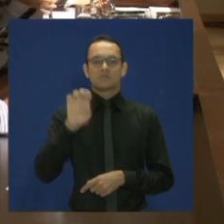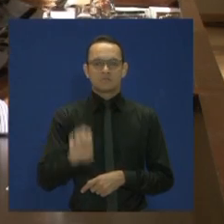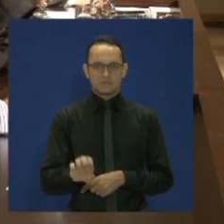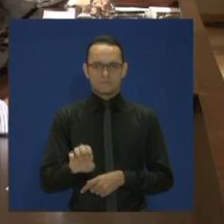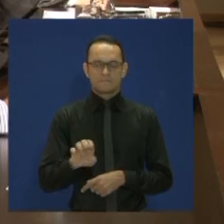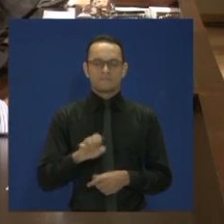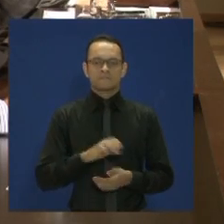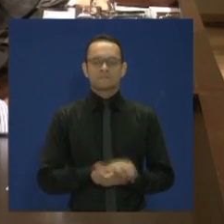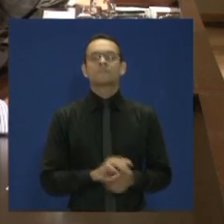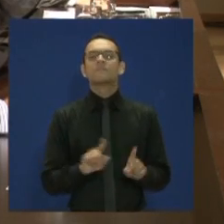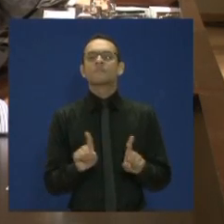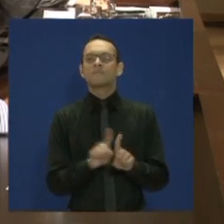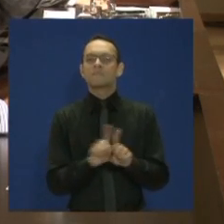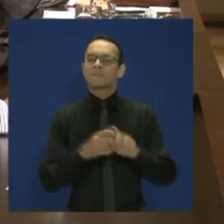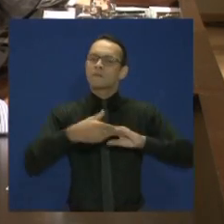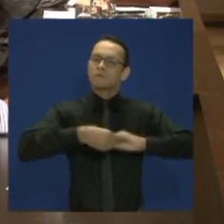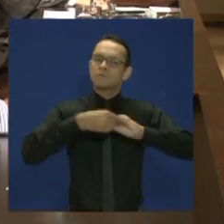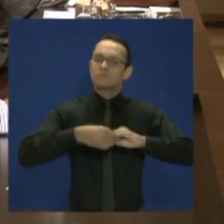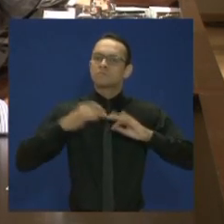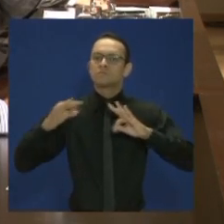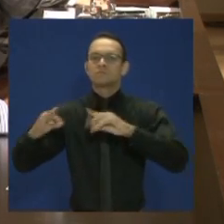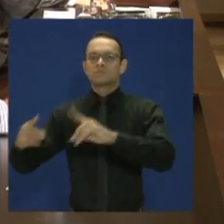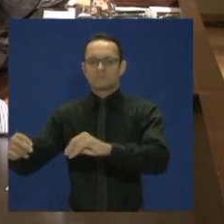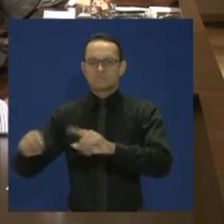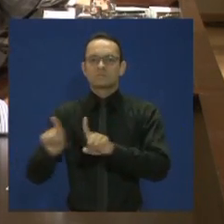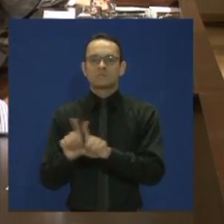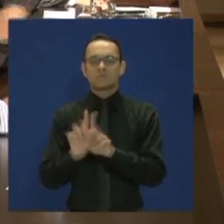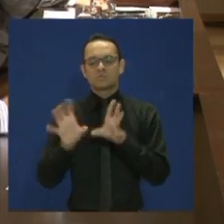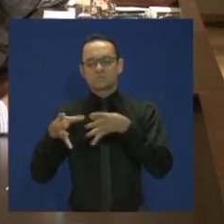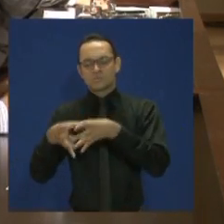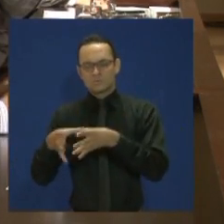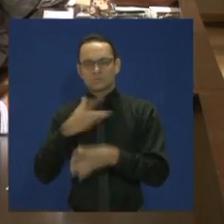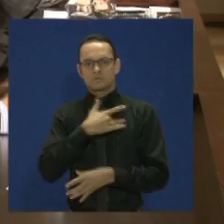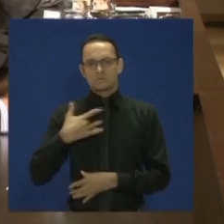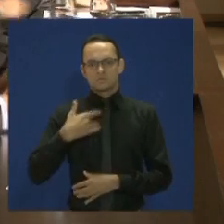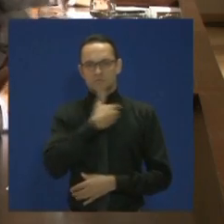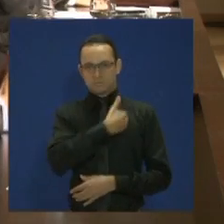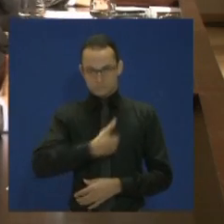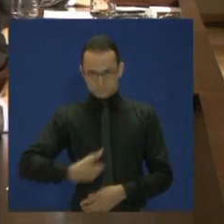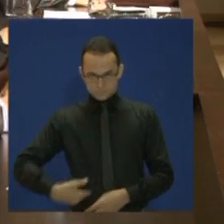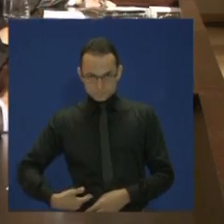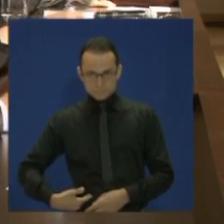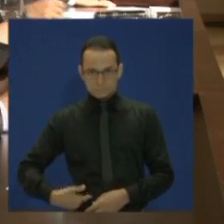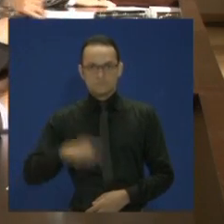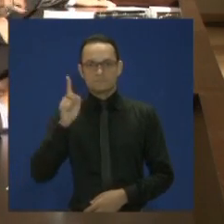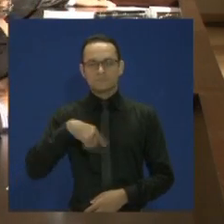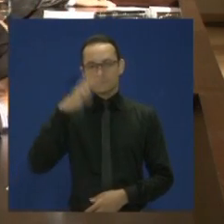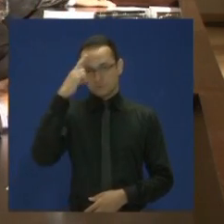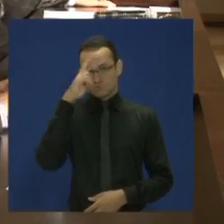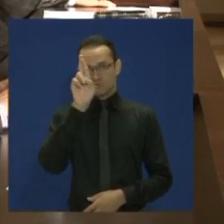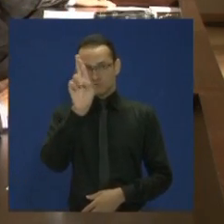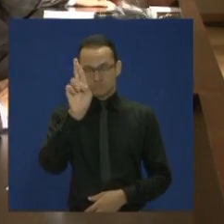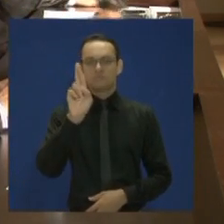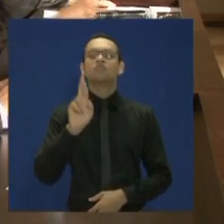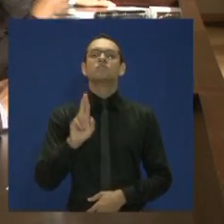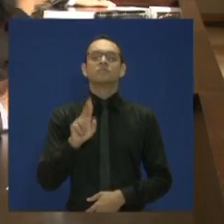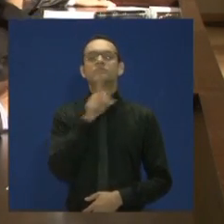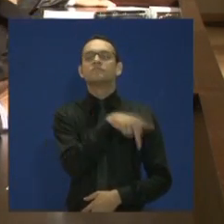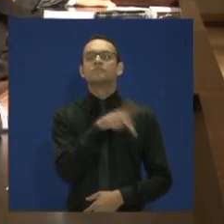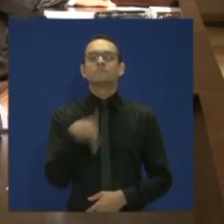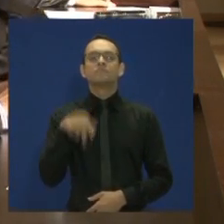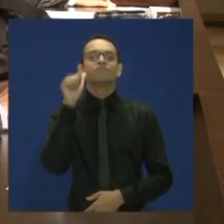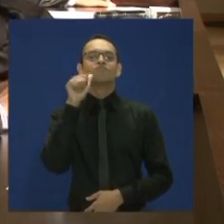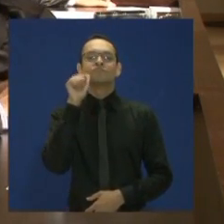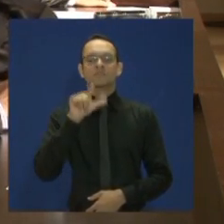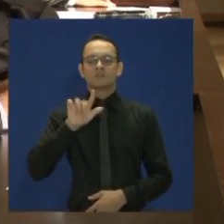Cumprimentar os representantes do Instituto de Patologia Tropical e Saúde Pública, diretora, professora Flávia